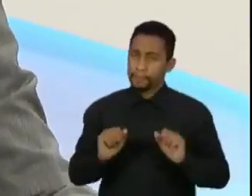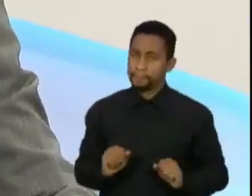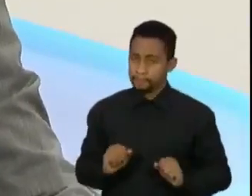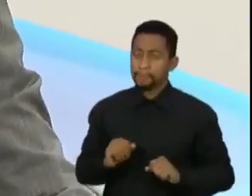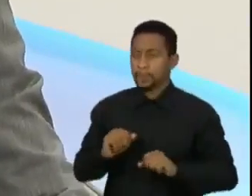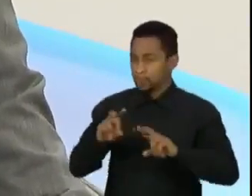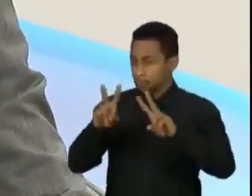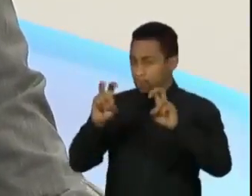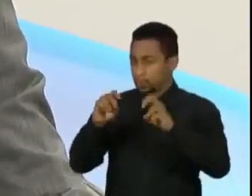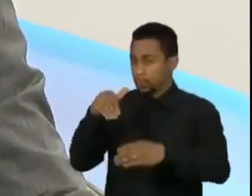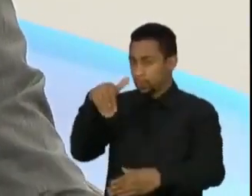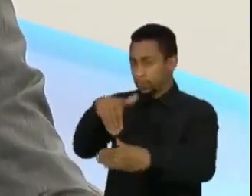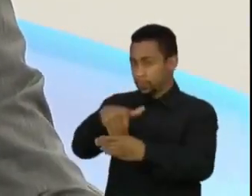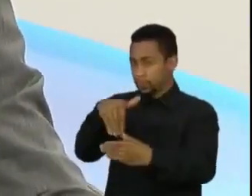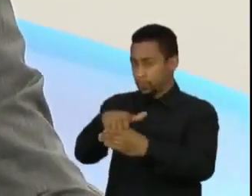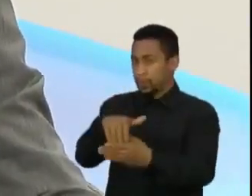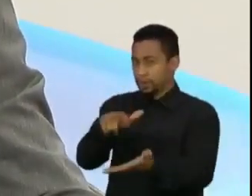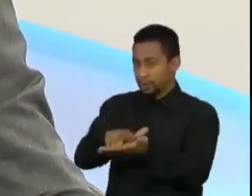do voto, né?